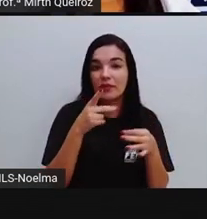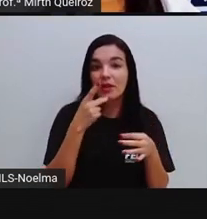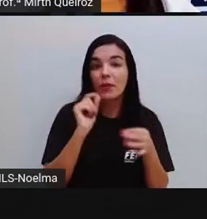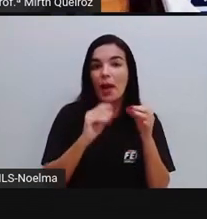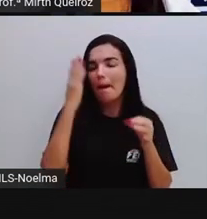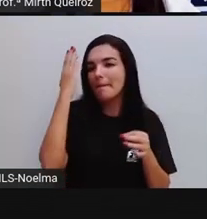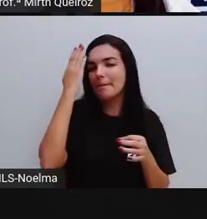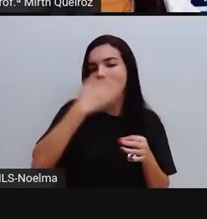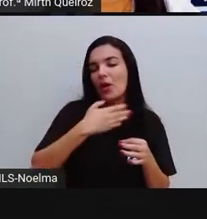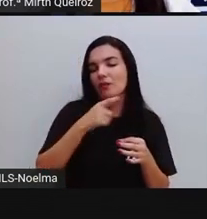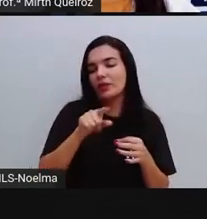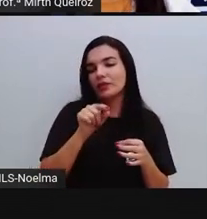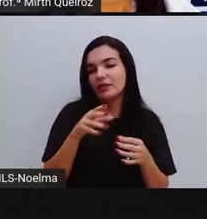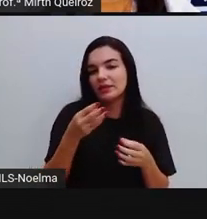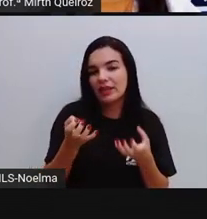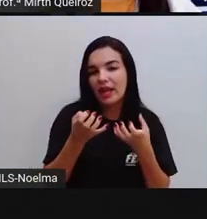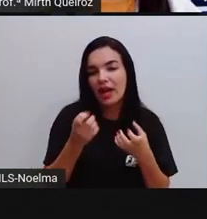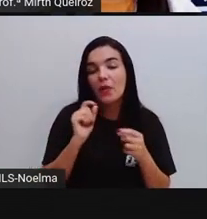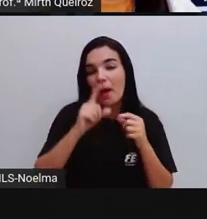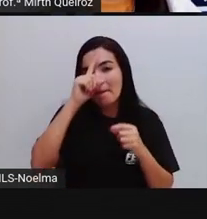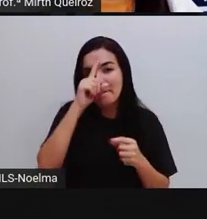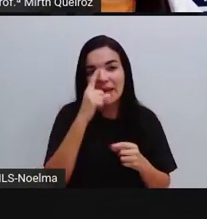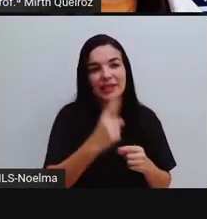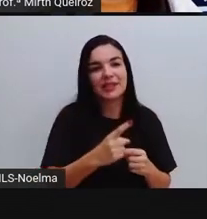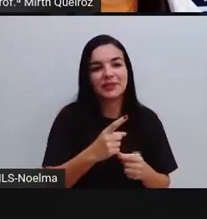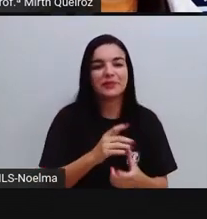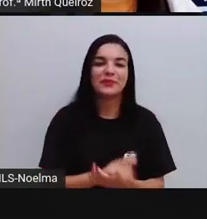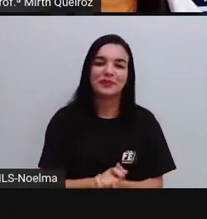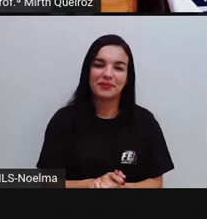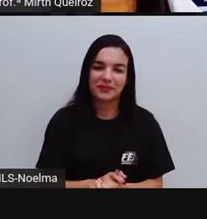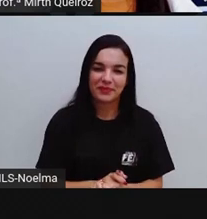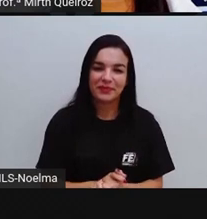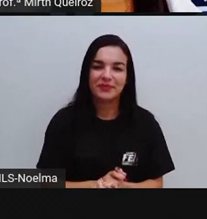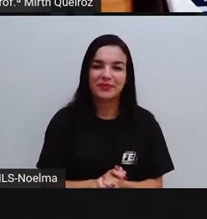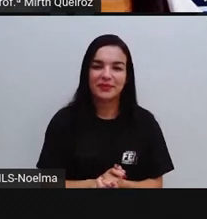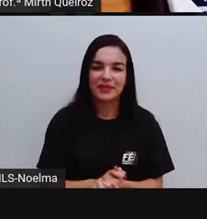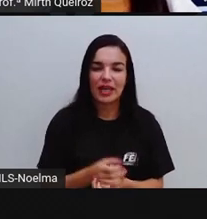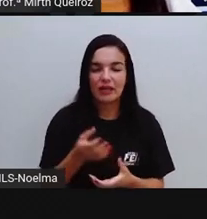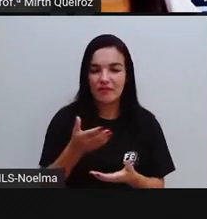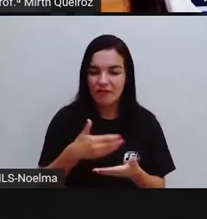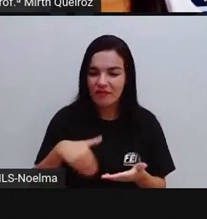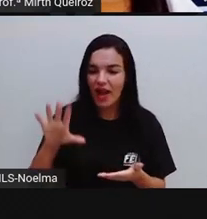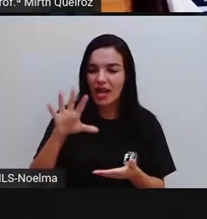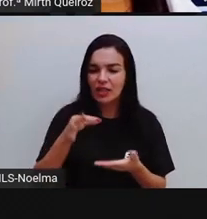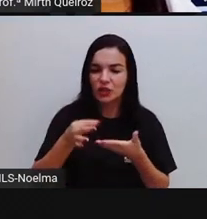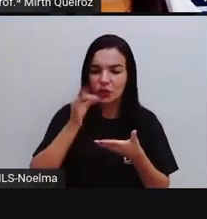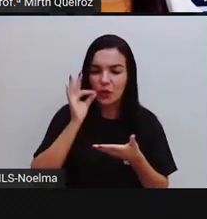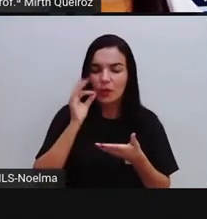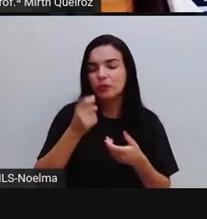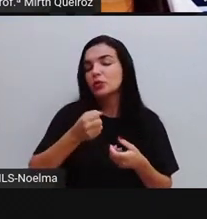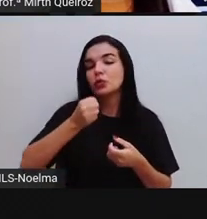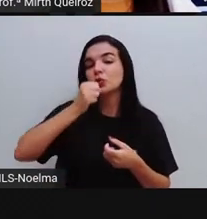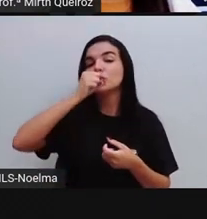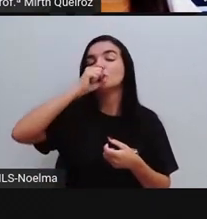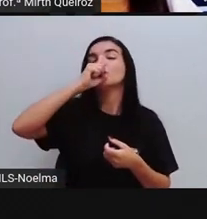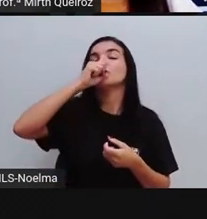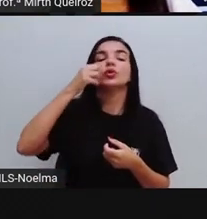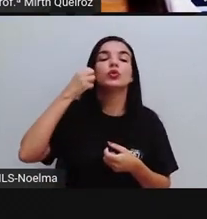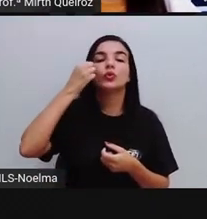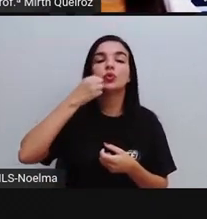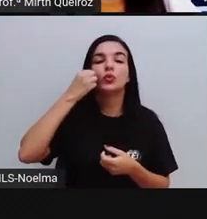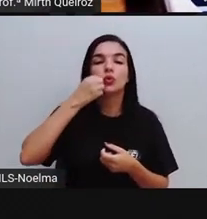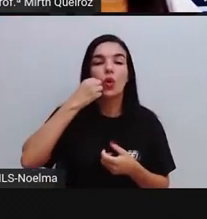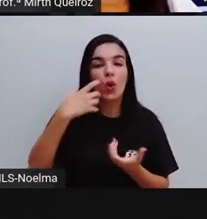A gente tem aí os verbos no imperativo, né, indicando aí uma ordem. E ao mesmo tempo é a...